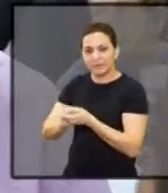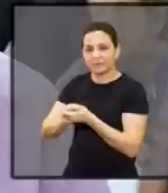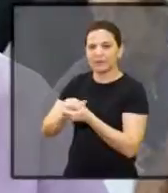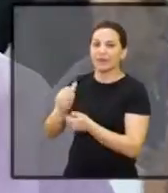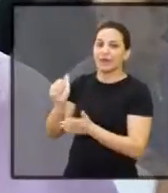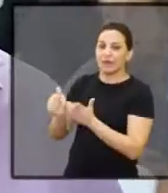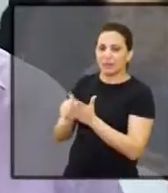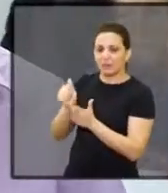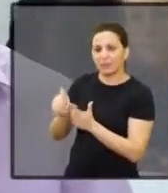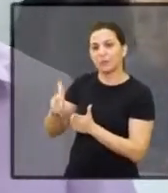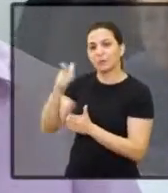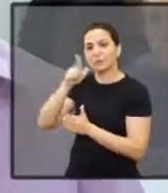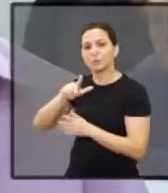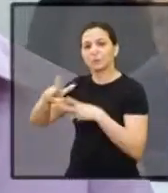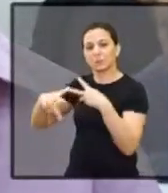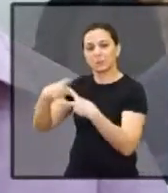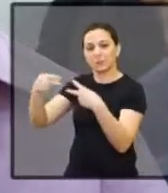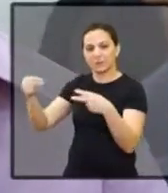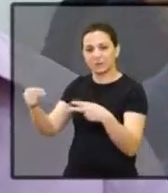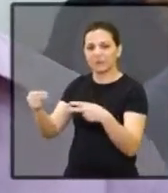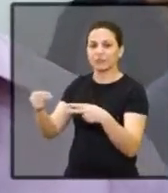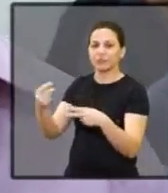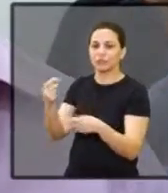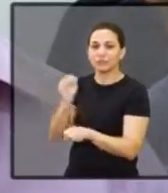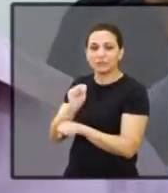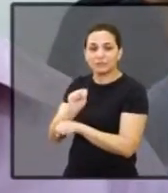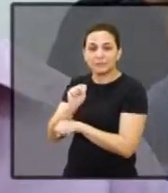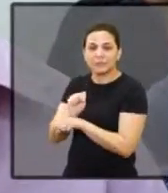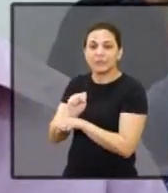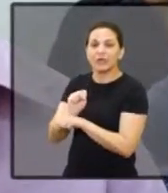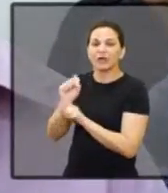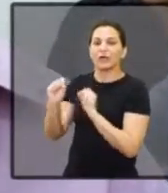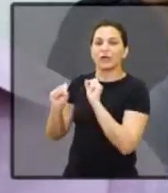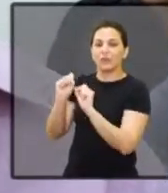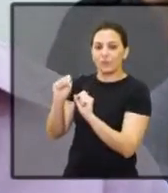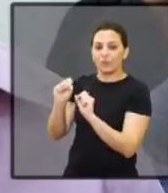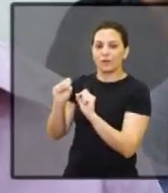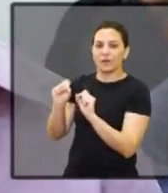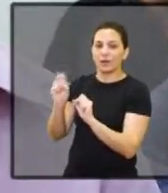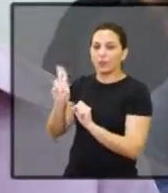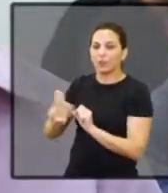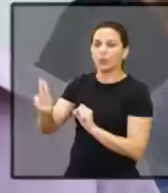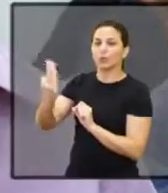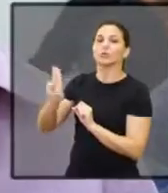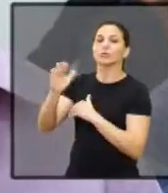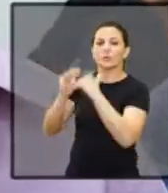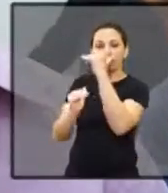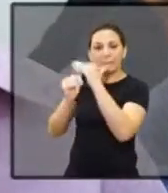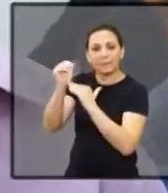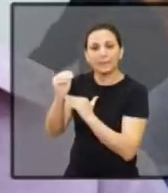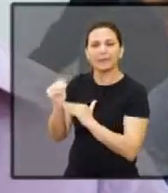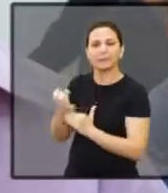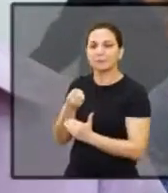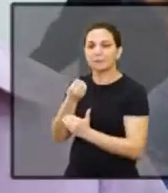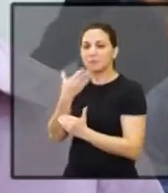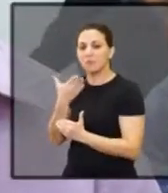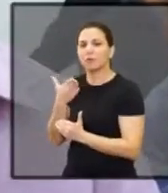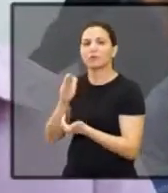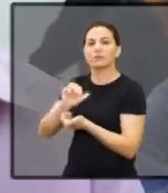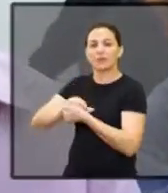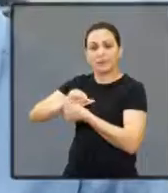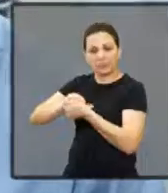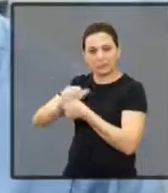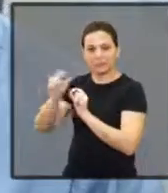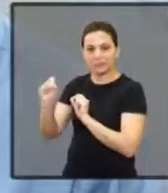Araraquara ganhou um grande presente. E vamos aguardar agora que o uso de tudo isso daqui funcione de maneira